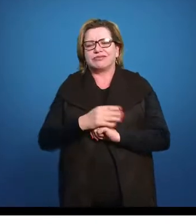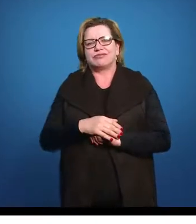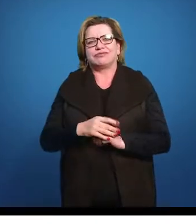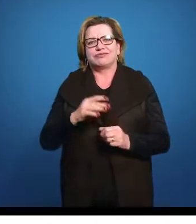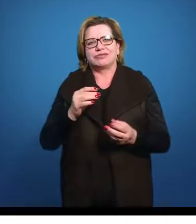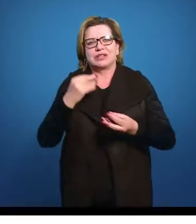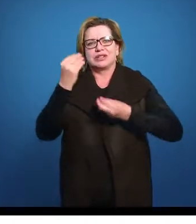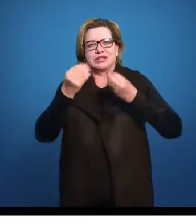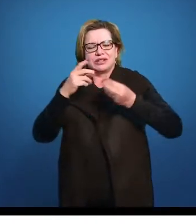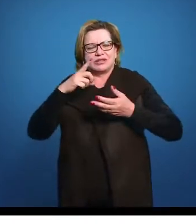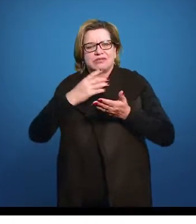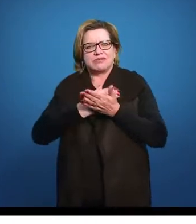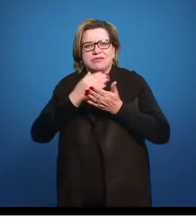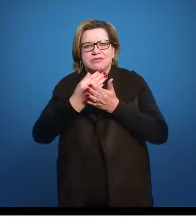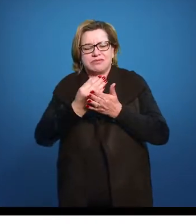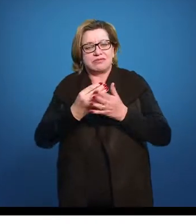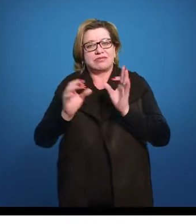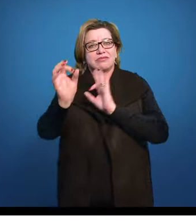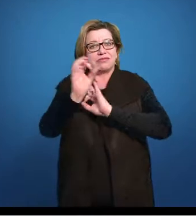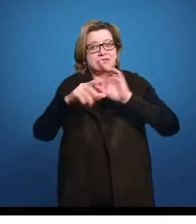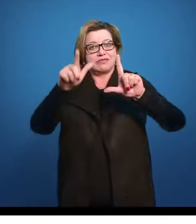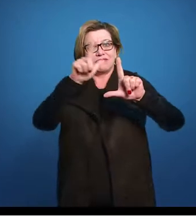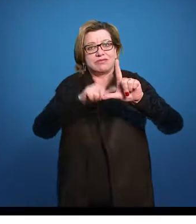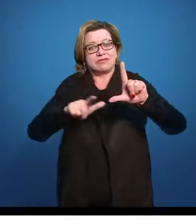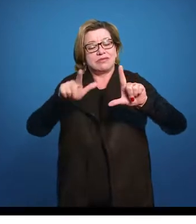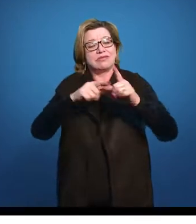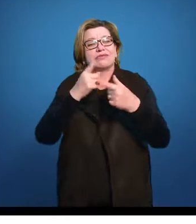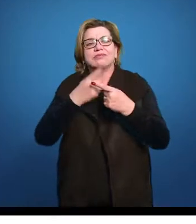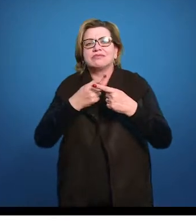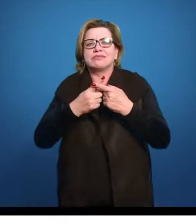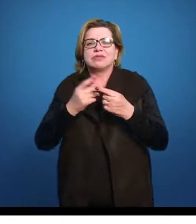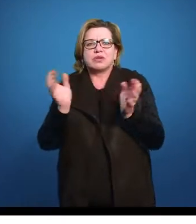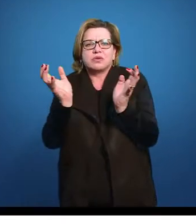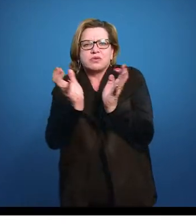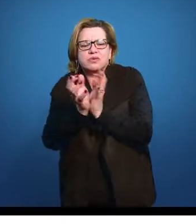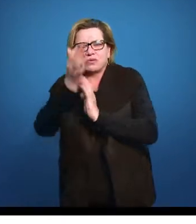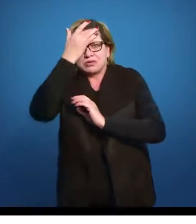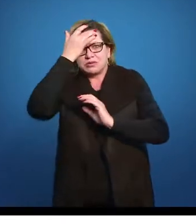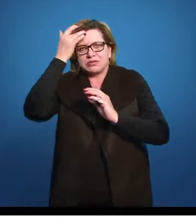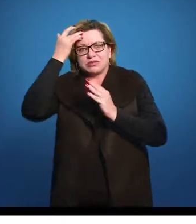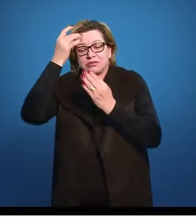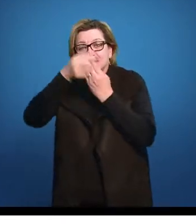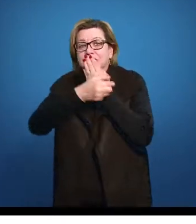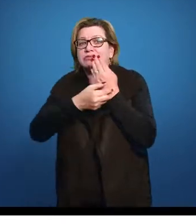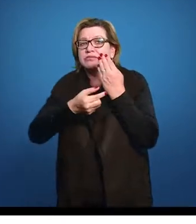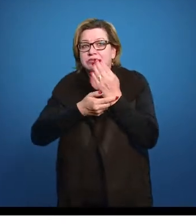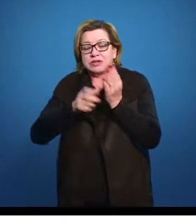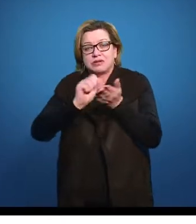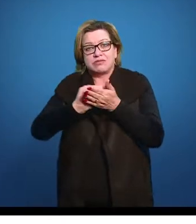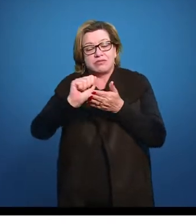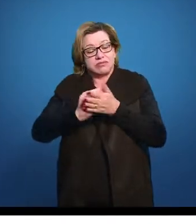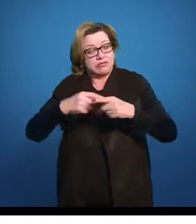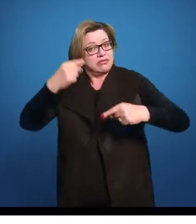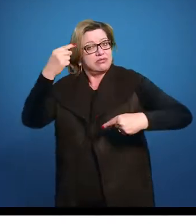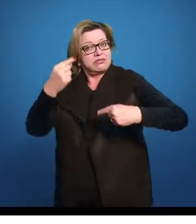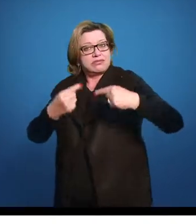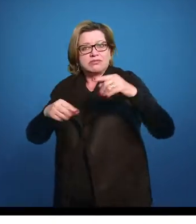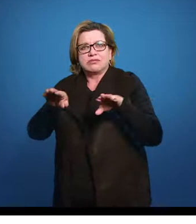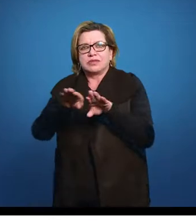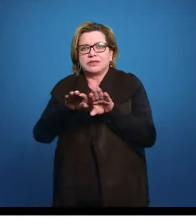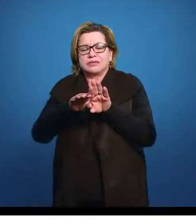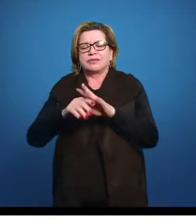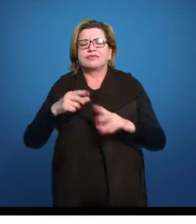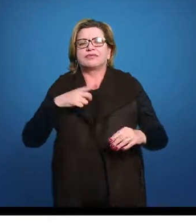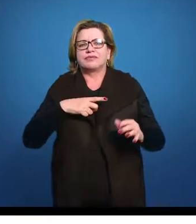a ter um sistema literário, então, porque a gente tem um grupo de autores que estão escrevendo, estão lendo suas obras, que estão discutindo sobre isso. A gente passa a ter um